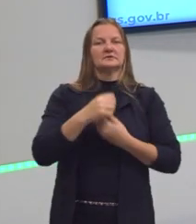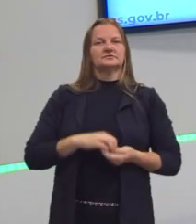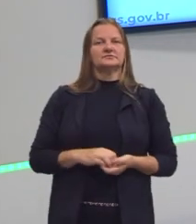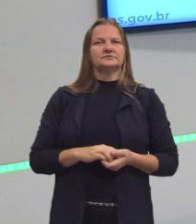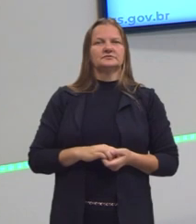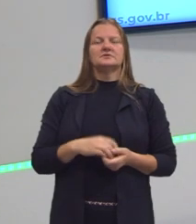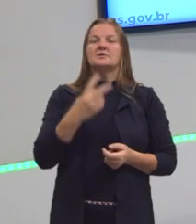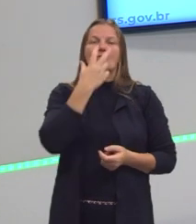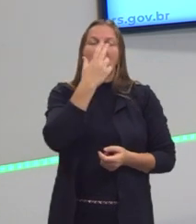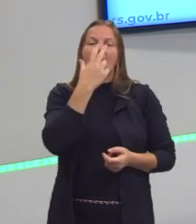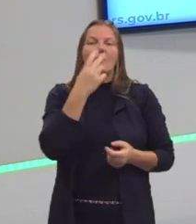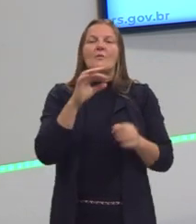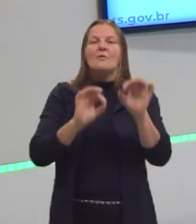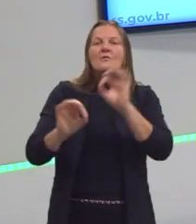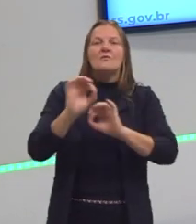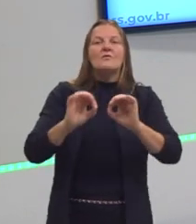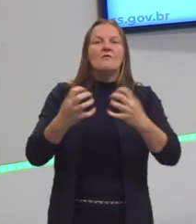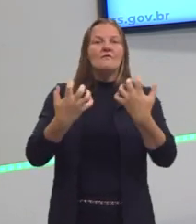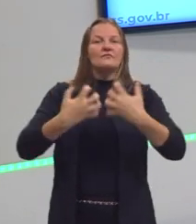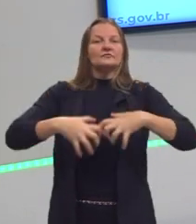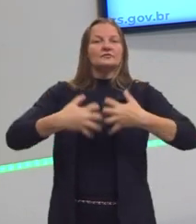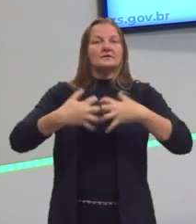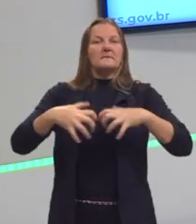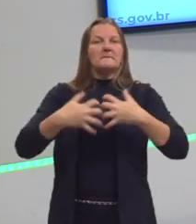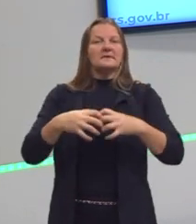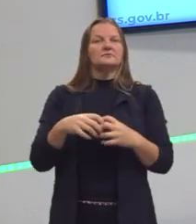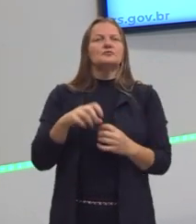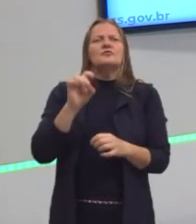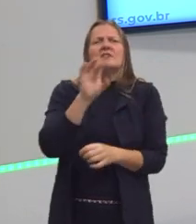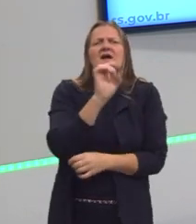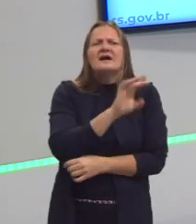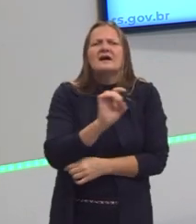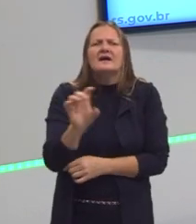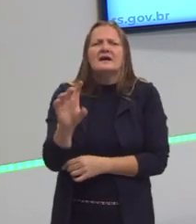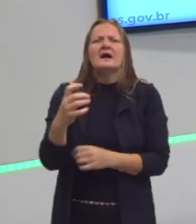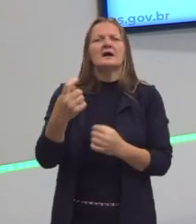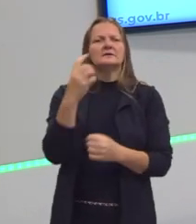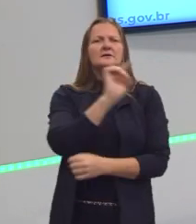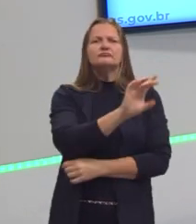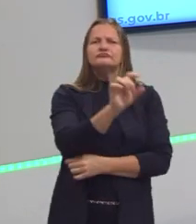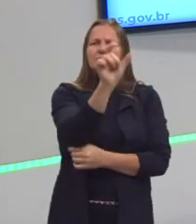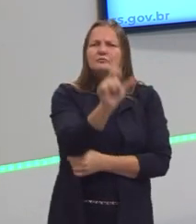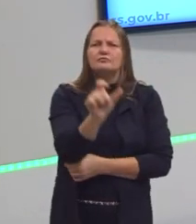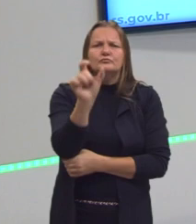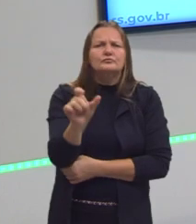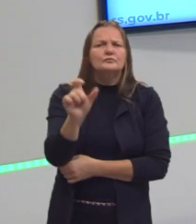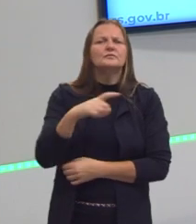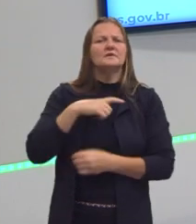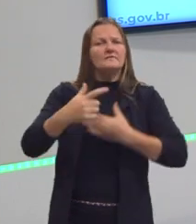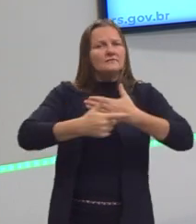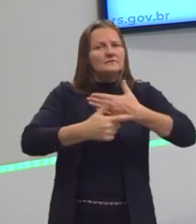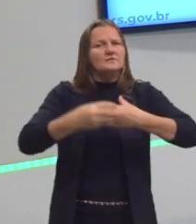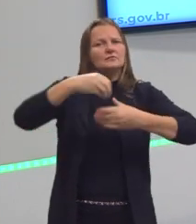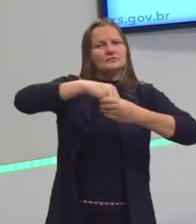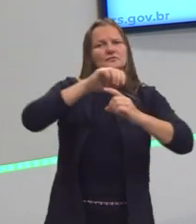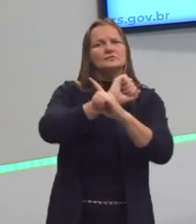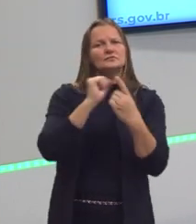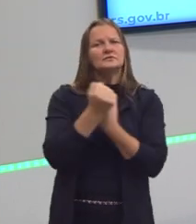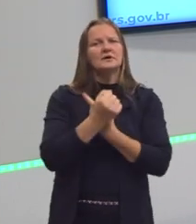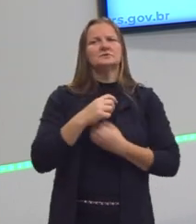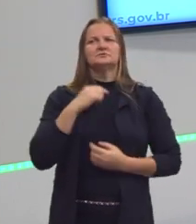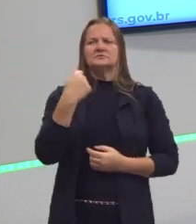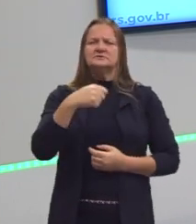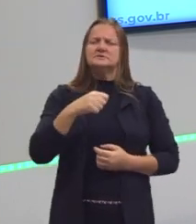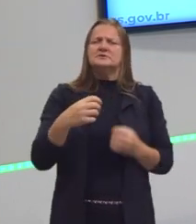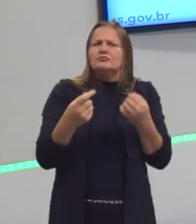organismo, como uma máquina, né? Cada peça tem a sua função e cada peça deve responder